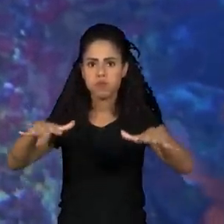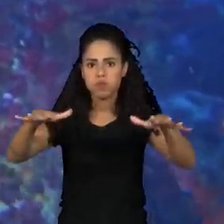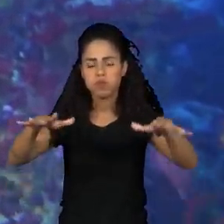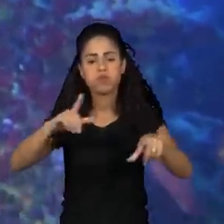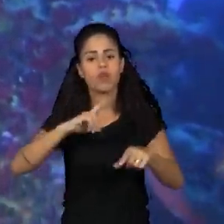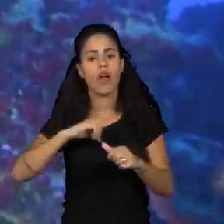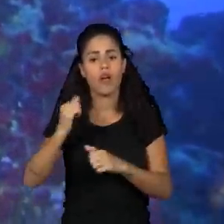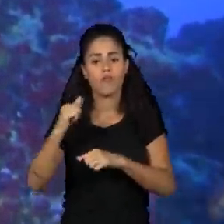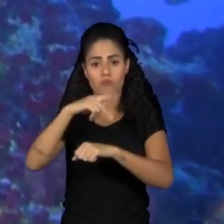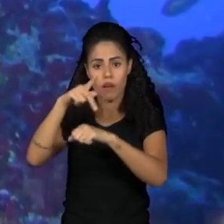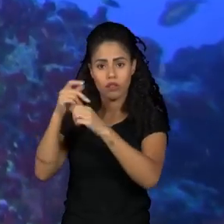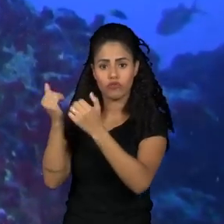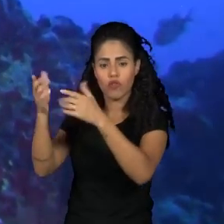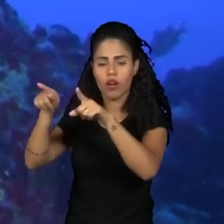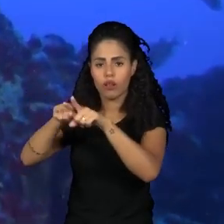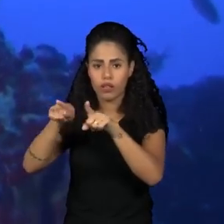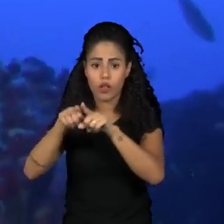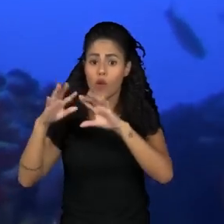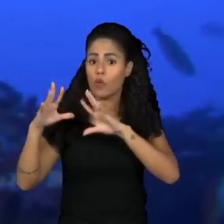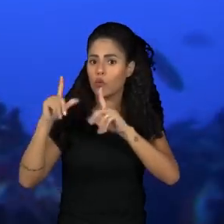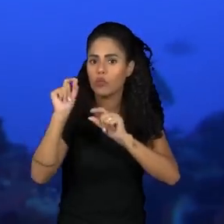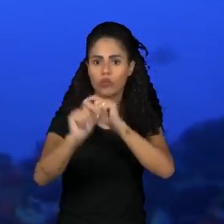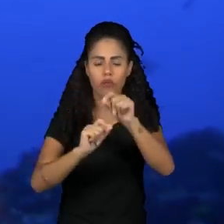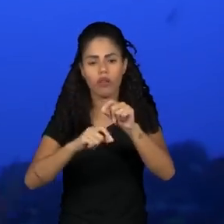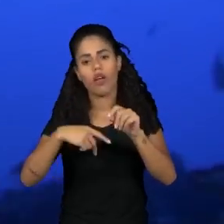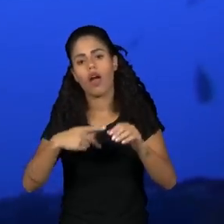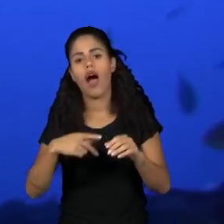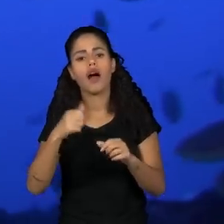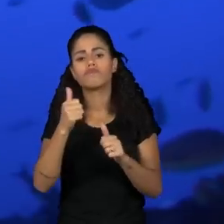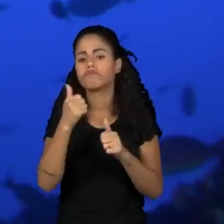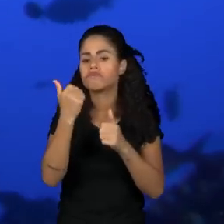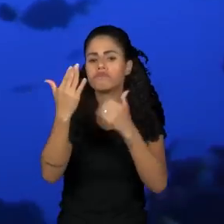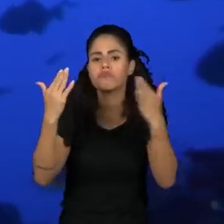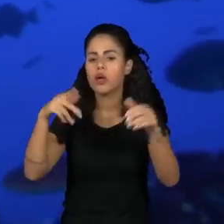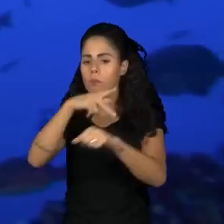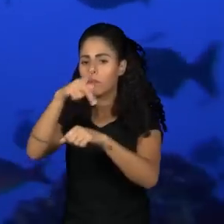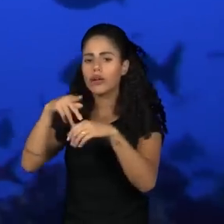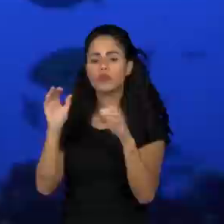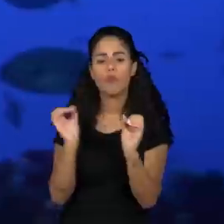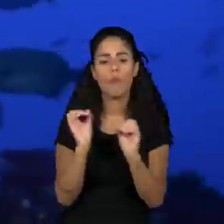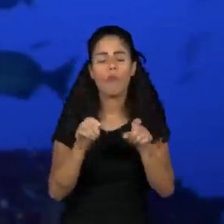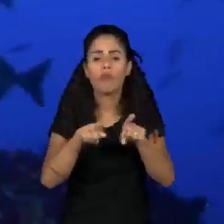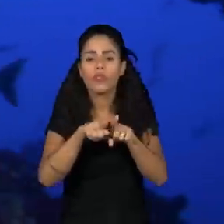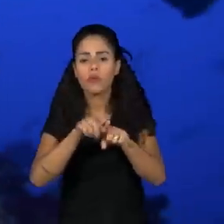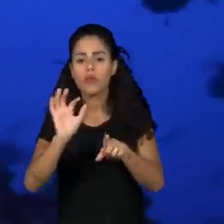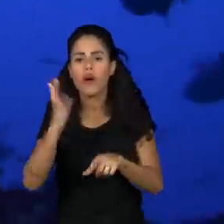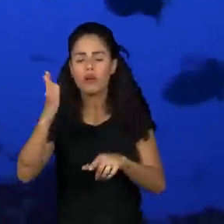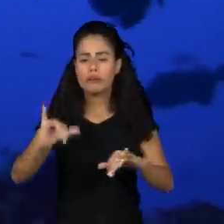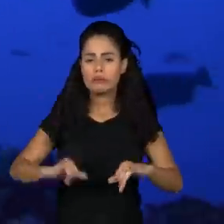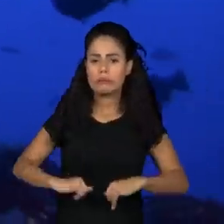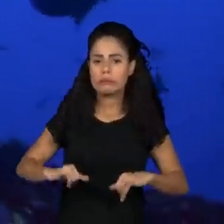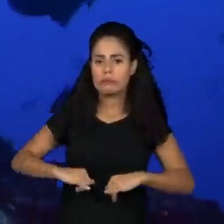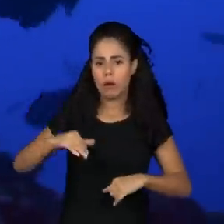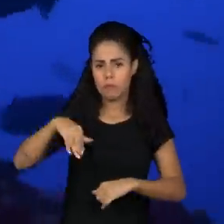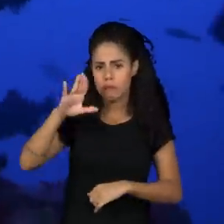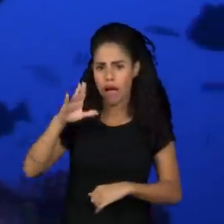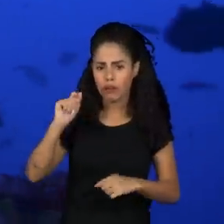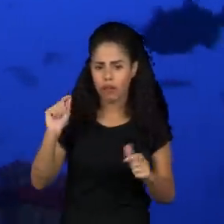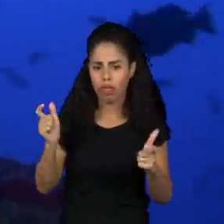internacionais, isto é, não pertencem a nenhum país, e onde os ecossistemas sofrem mais riscos.